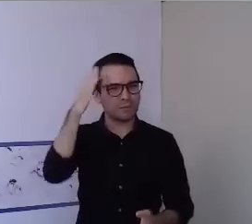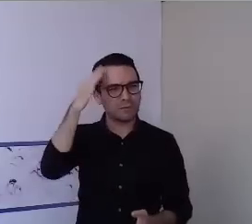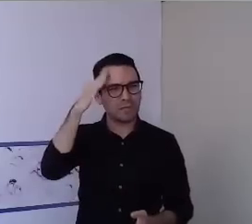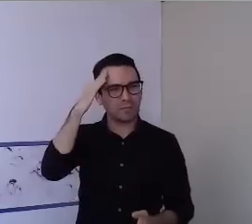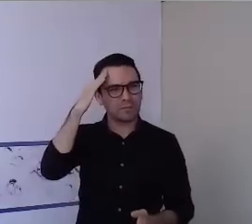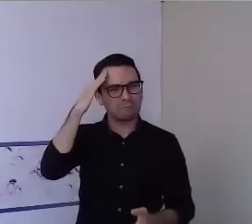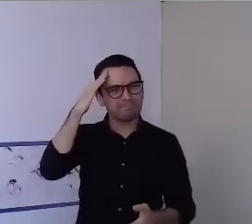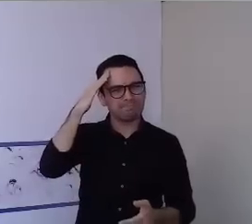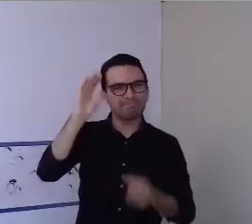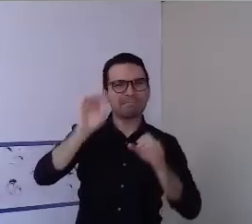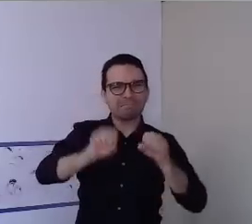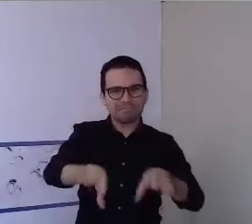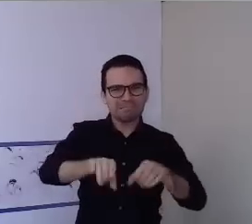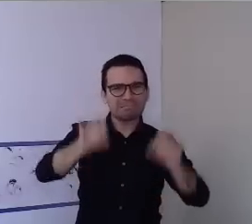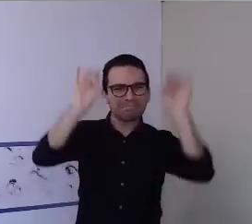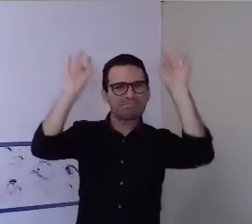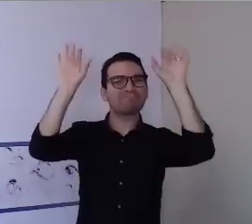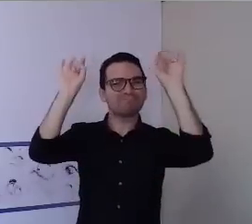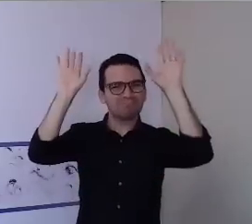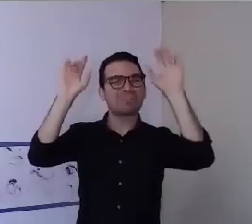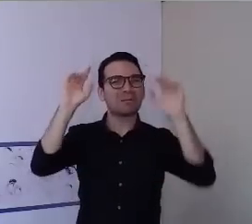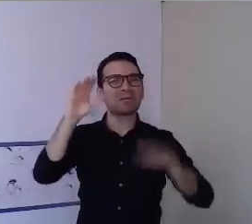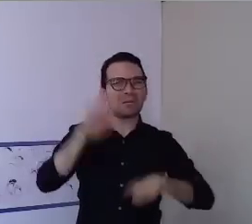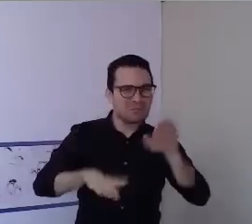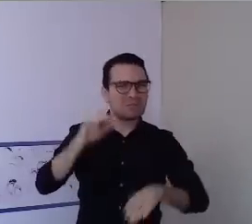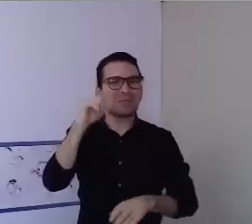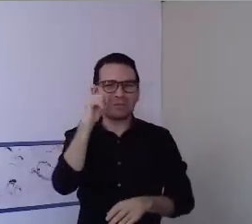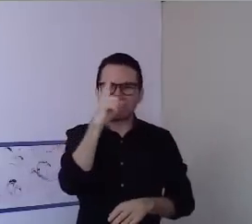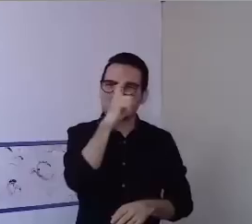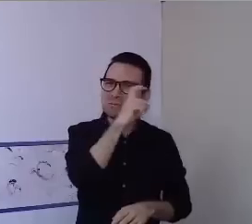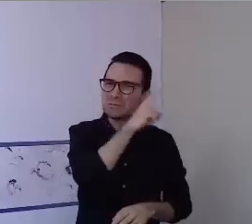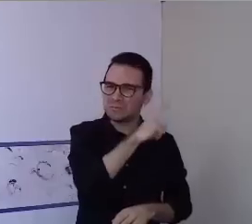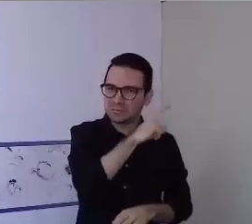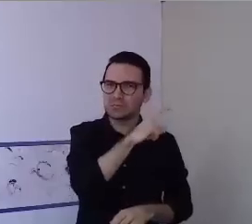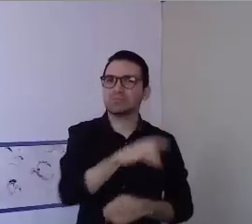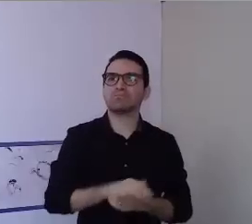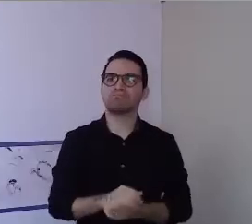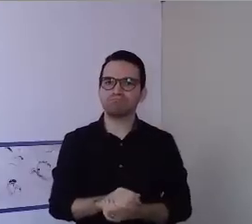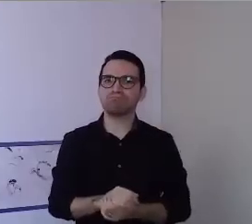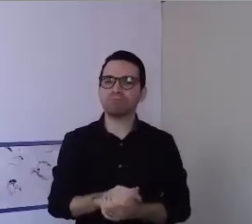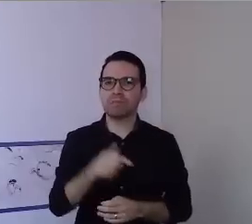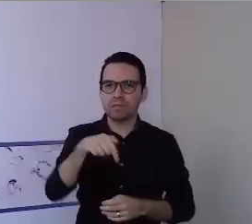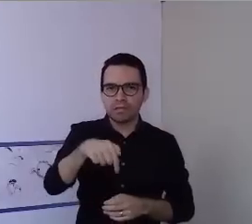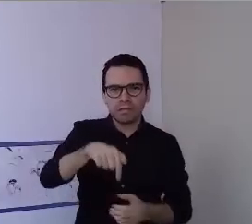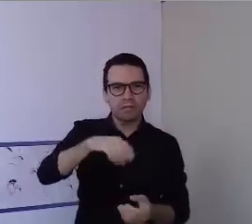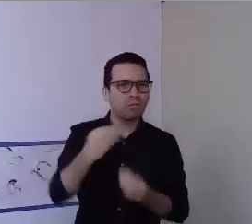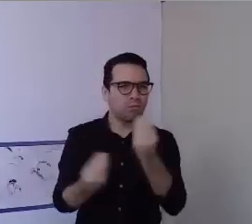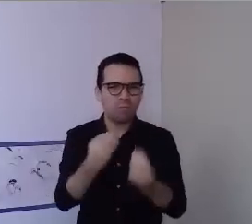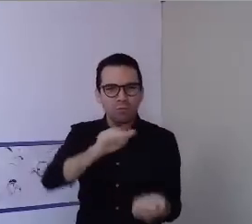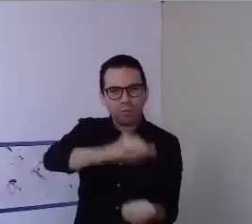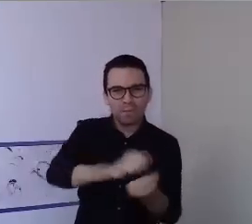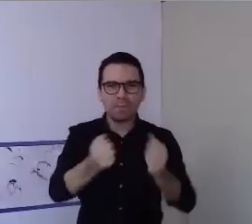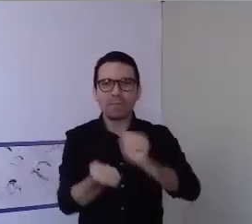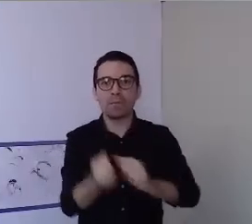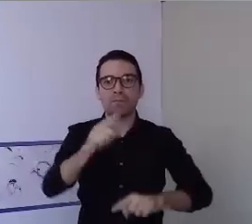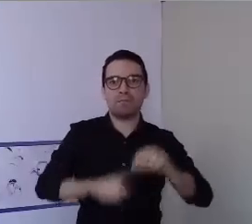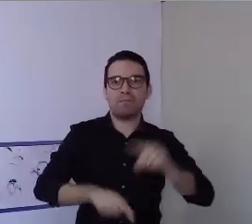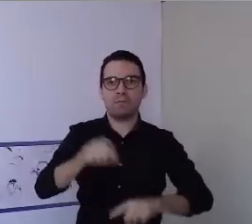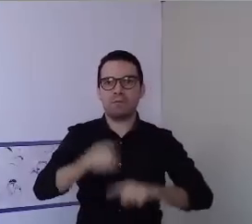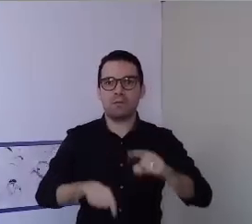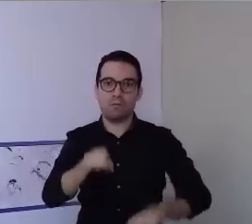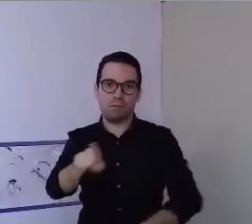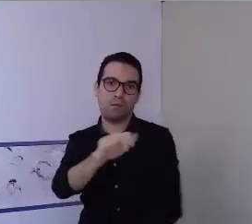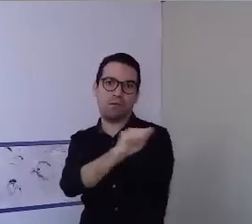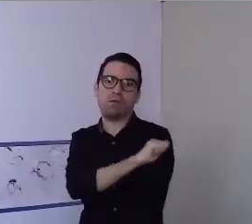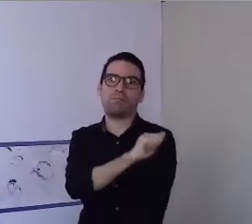sempre tiveram, não é só nos municípios de vocês, mas os nossos aqui também, é de adequar este material para este público-alvo.